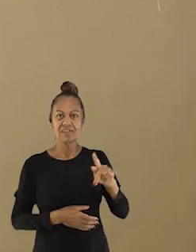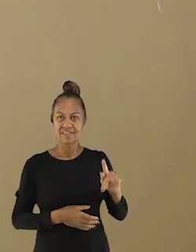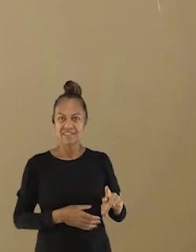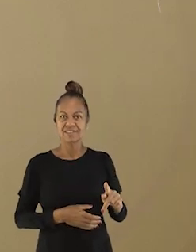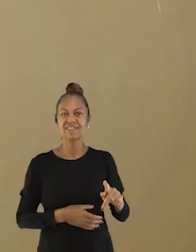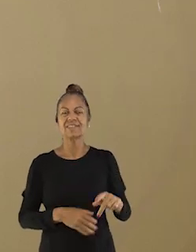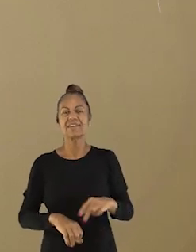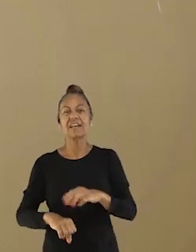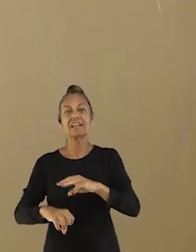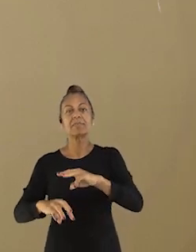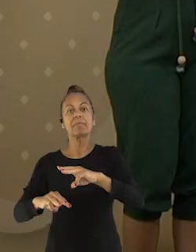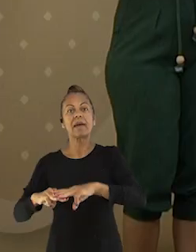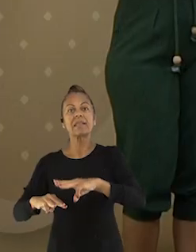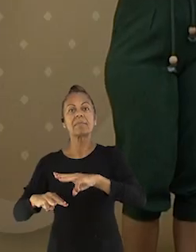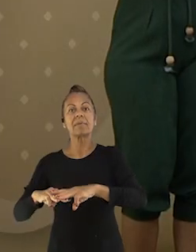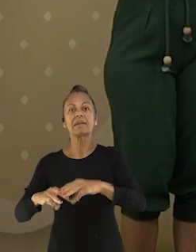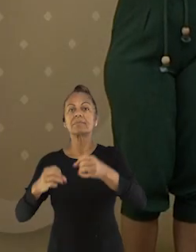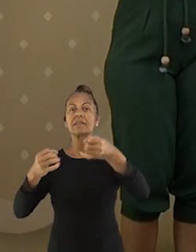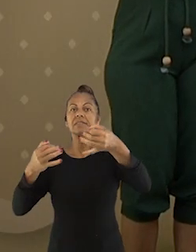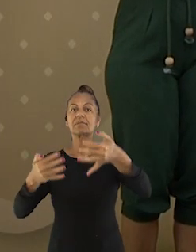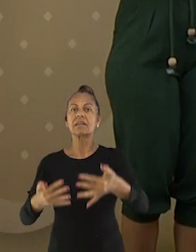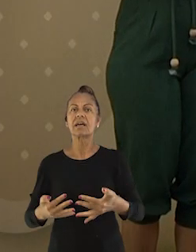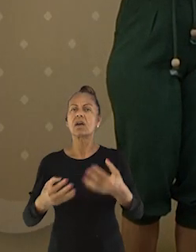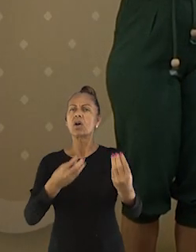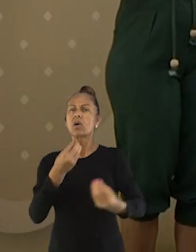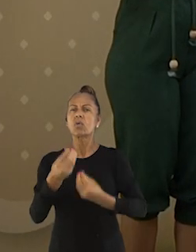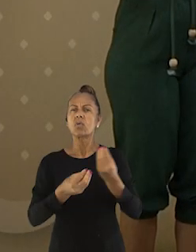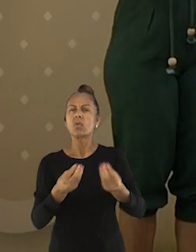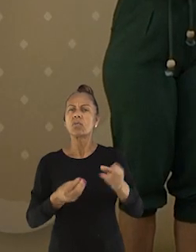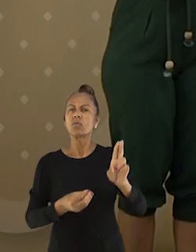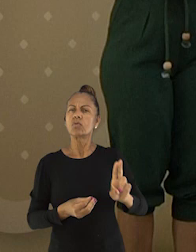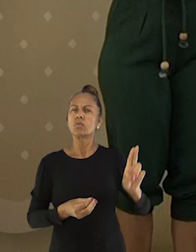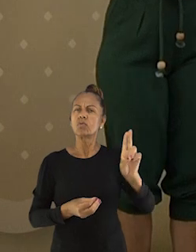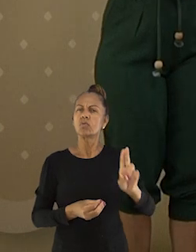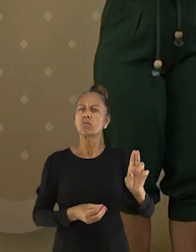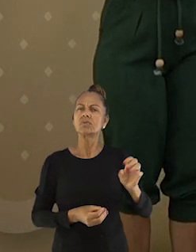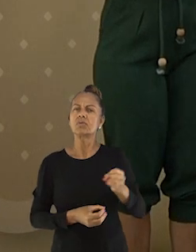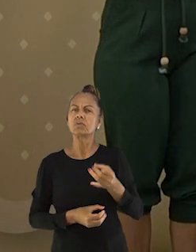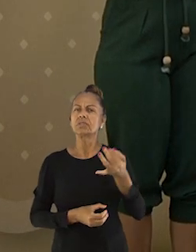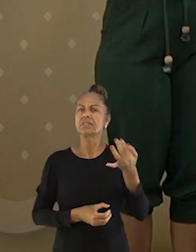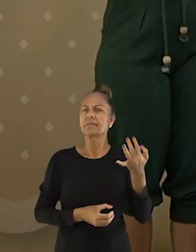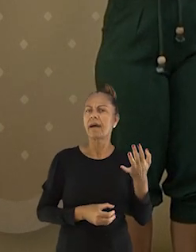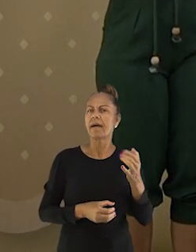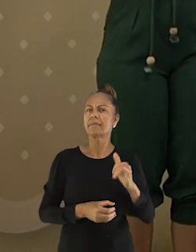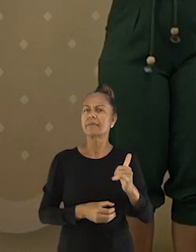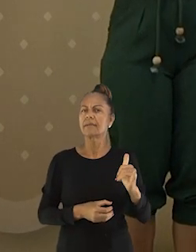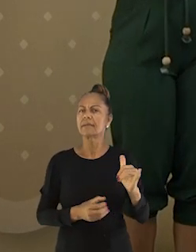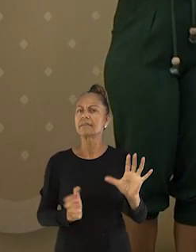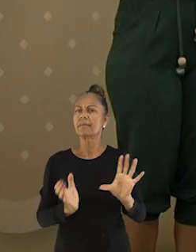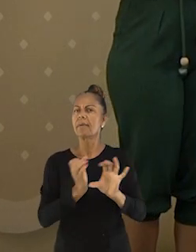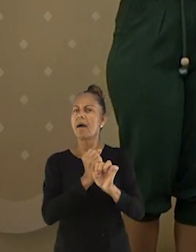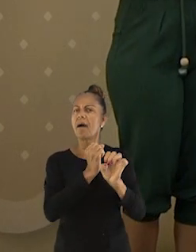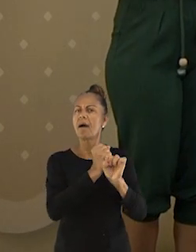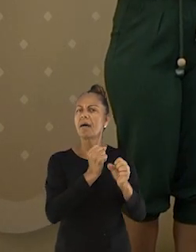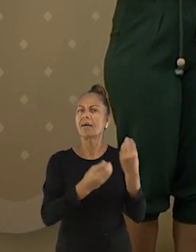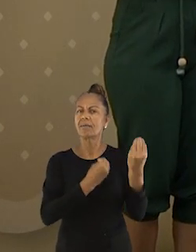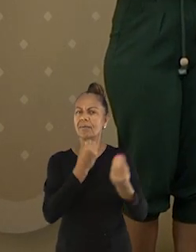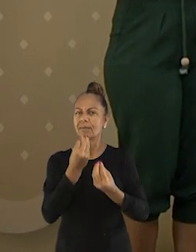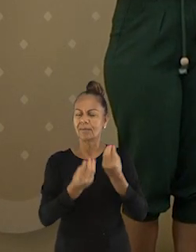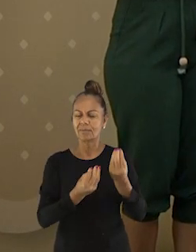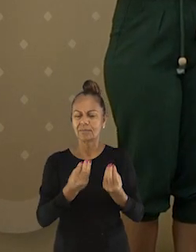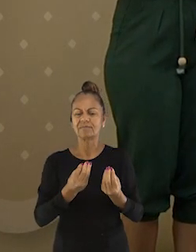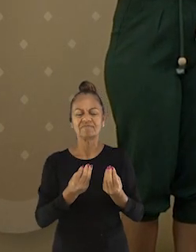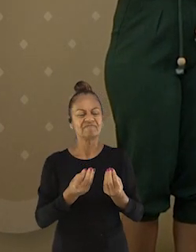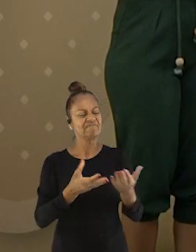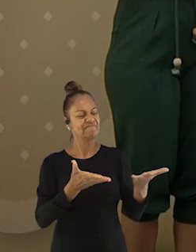Gonçalves, da disciplina de matemática, para explicar para a gente como é feito o cálculo de consumo de energia. Seja bem